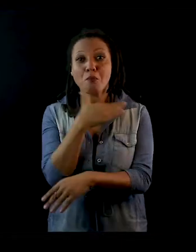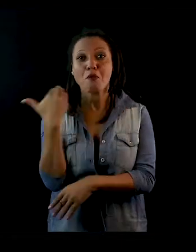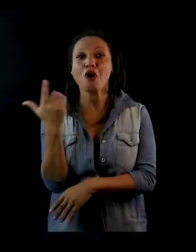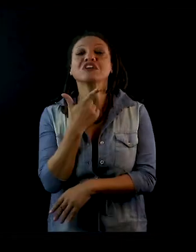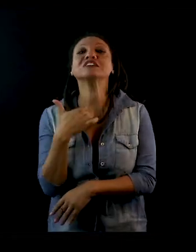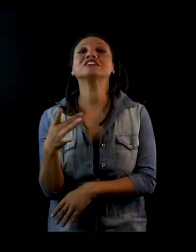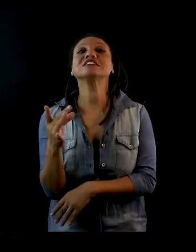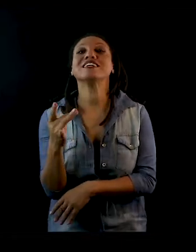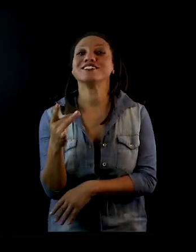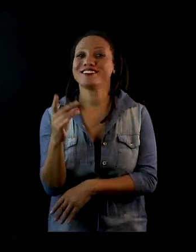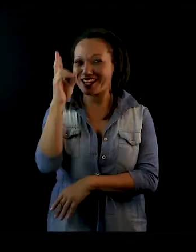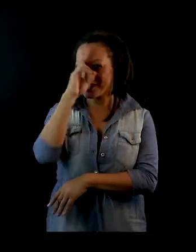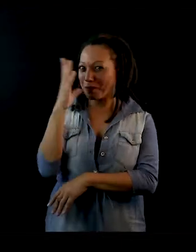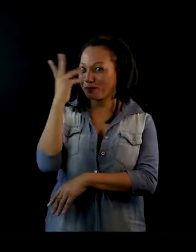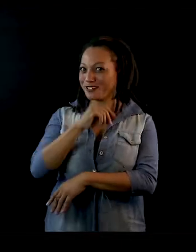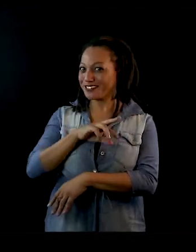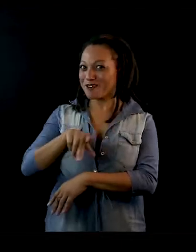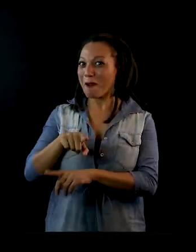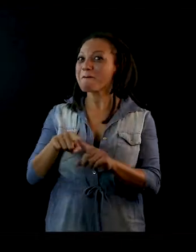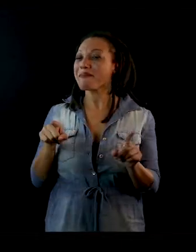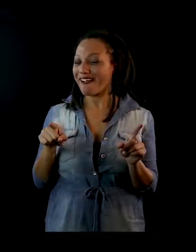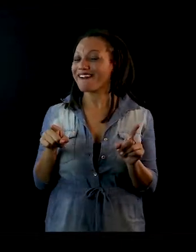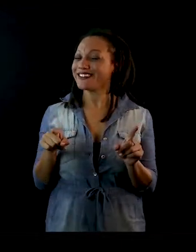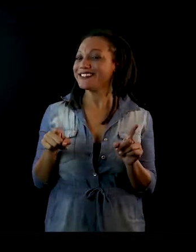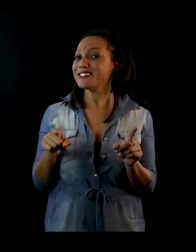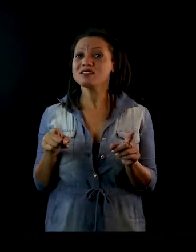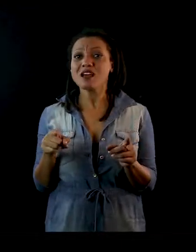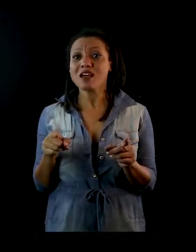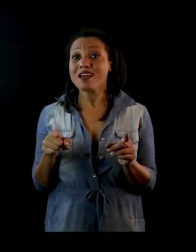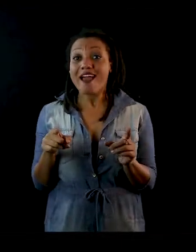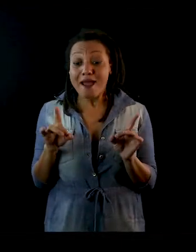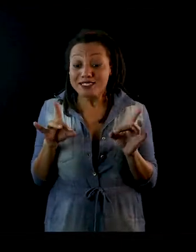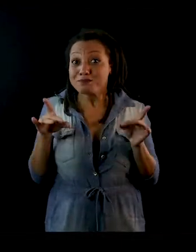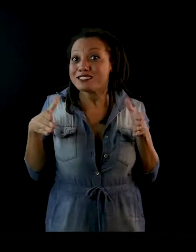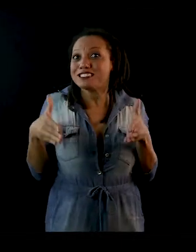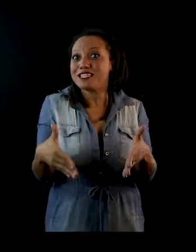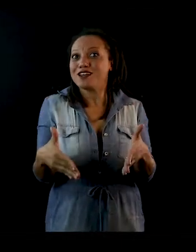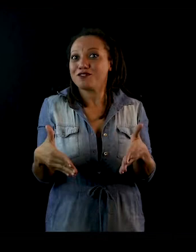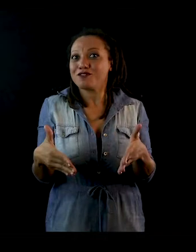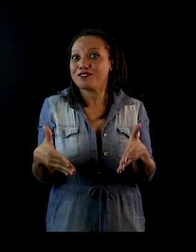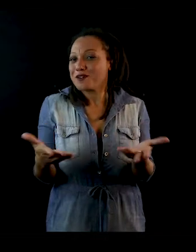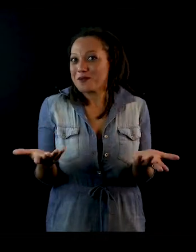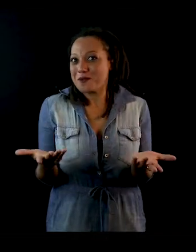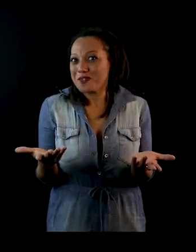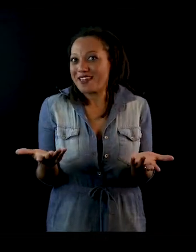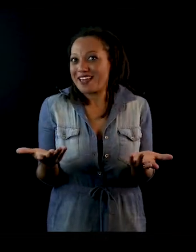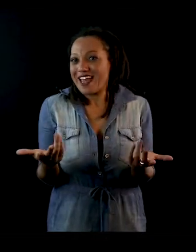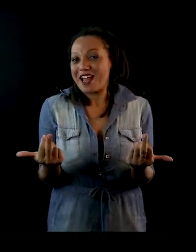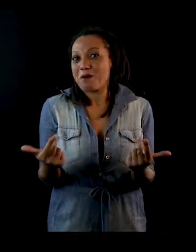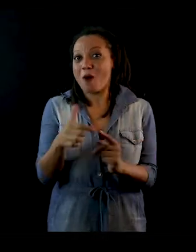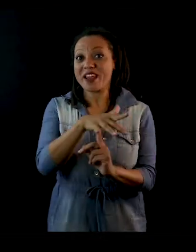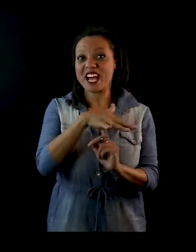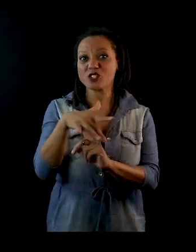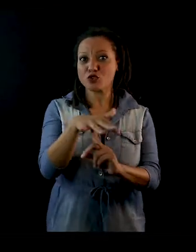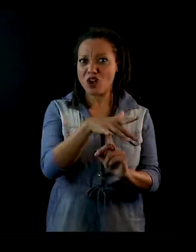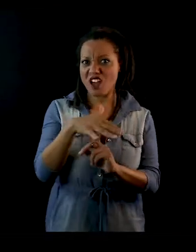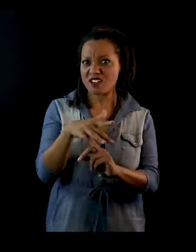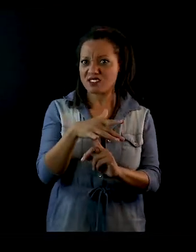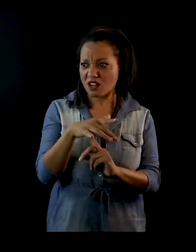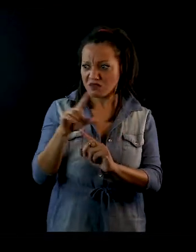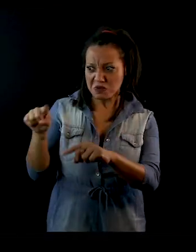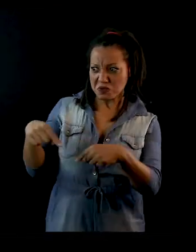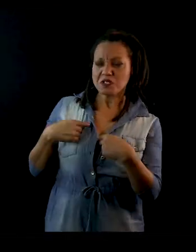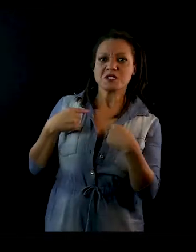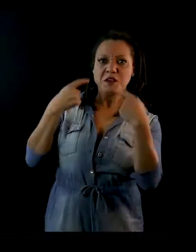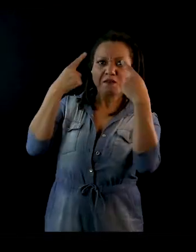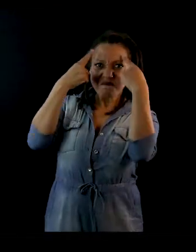bonito, mas é uma coisa muito típica. É como se a natureza estivesse tomando a vingança para si